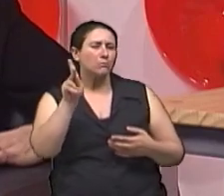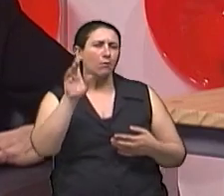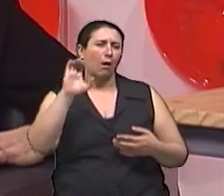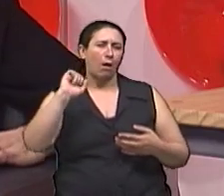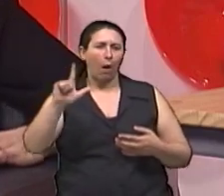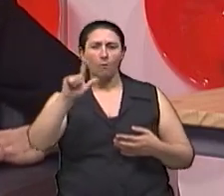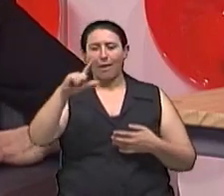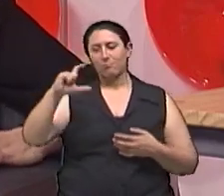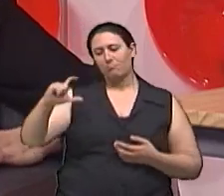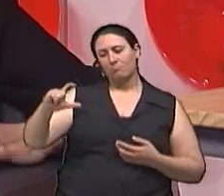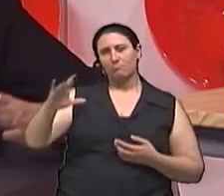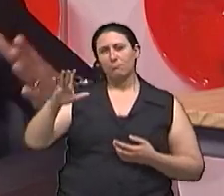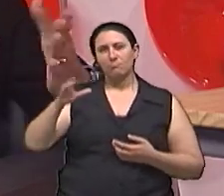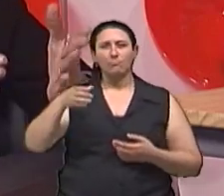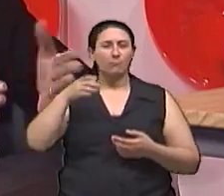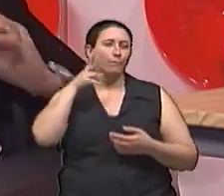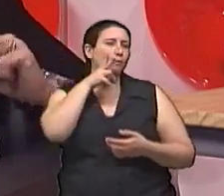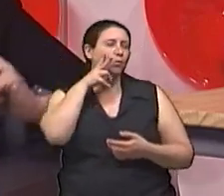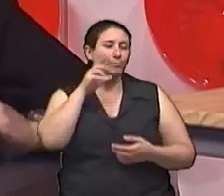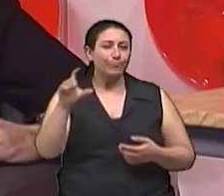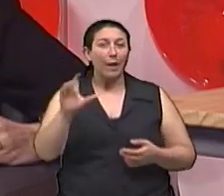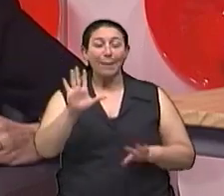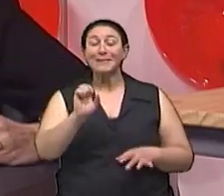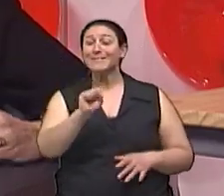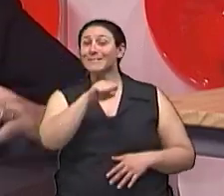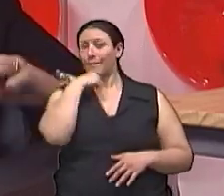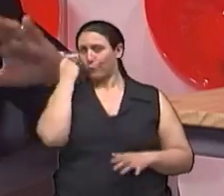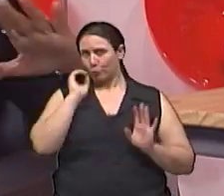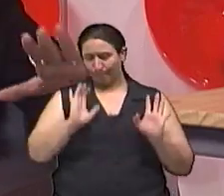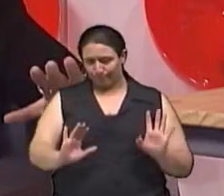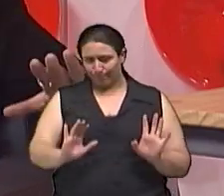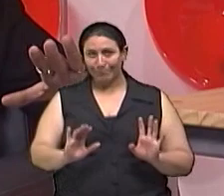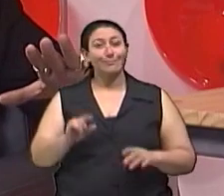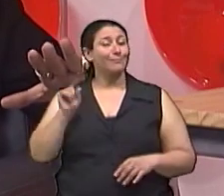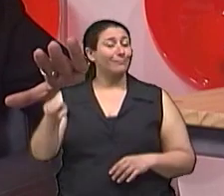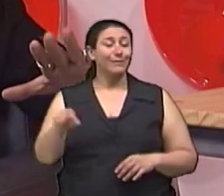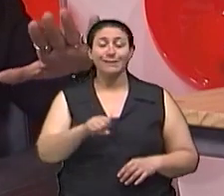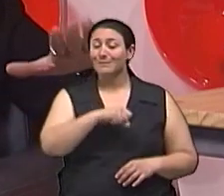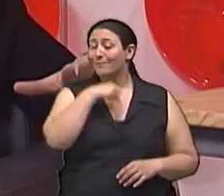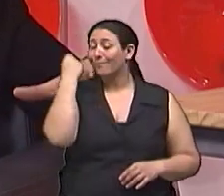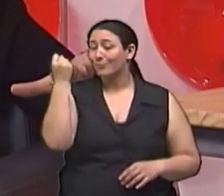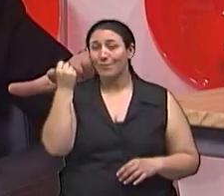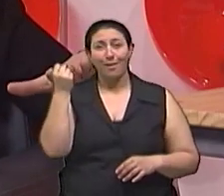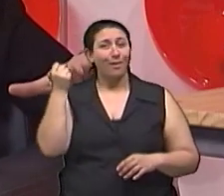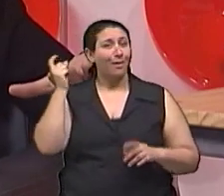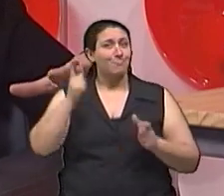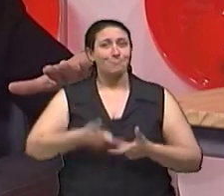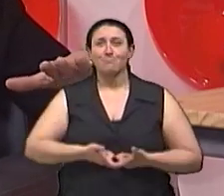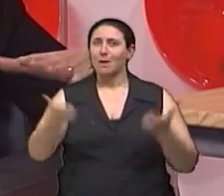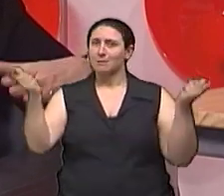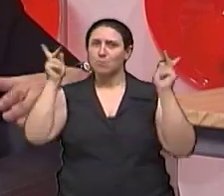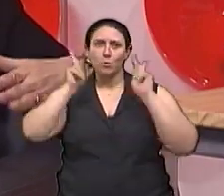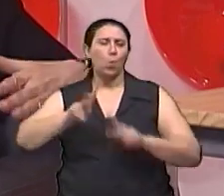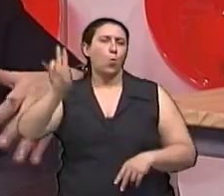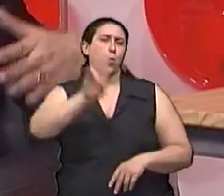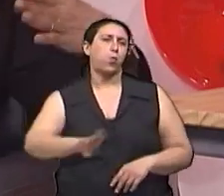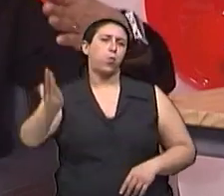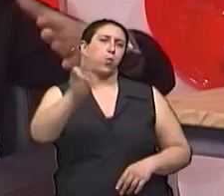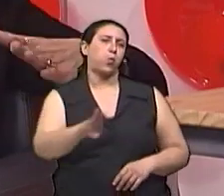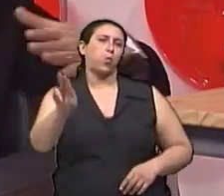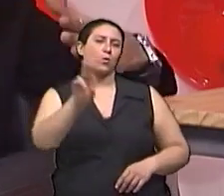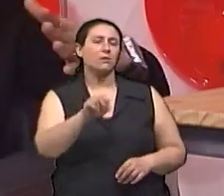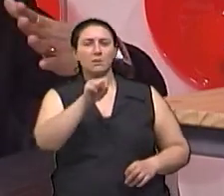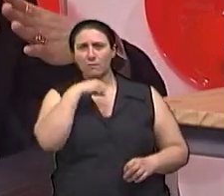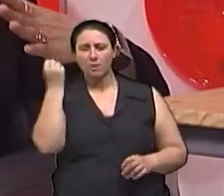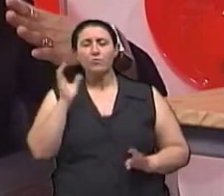de vinho Agora, a cerveja, por exemplo, é o que mais as pessoas ingerem, né? E até